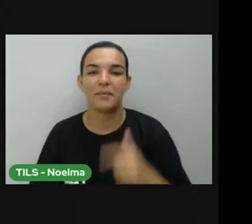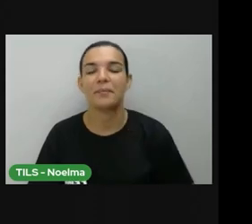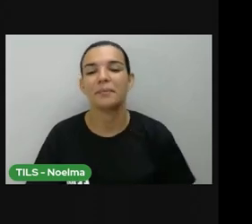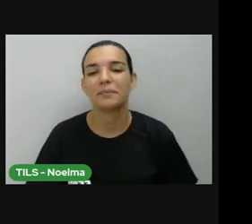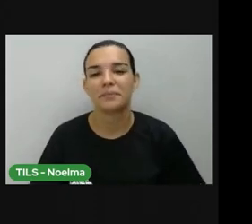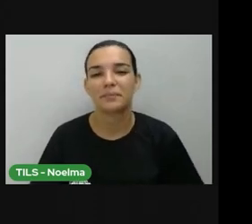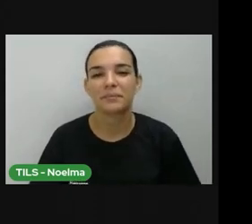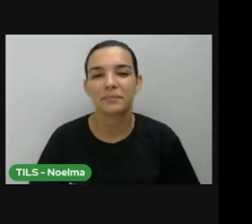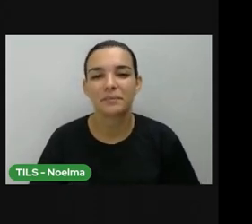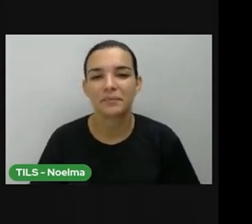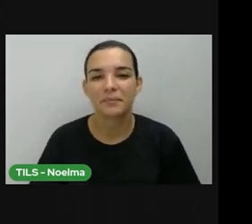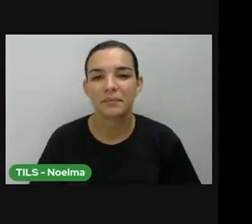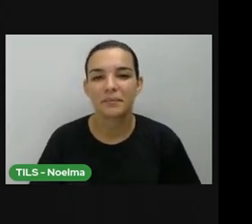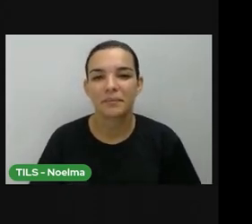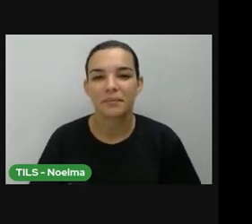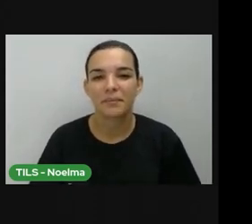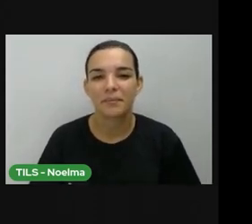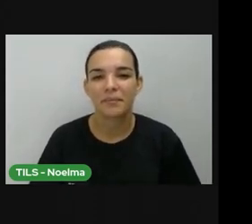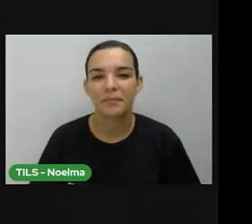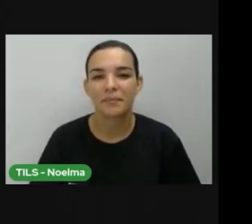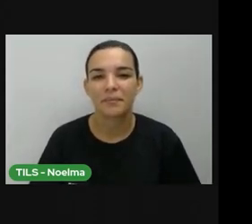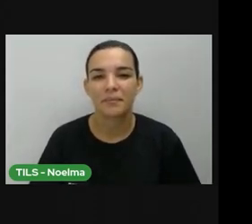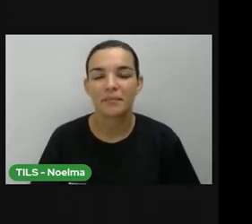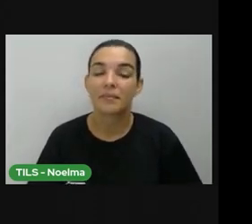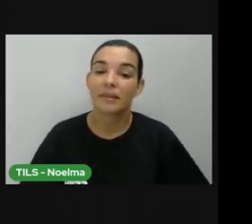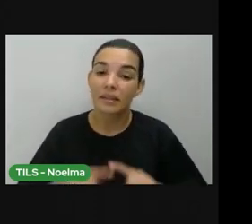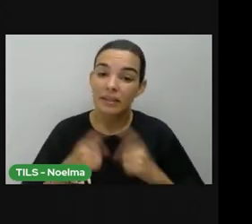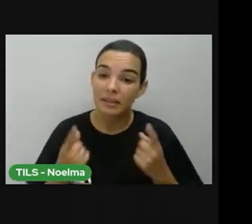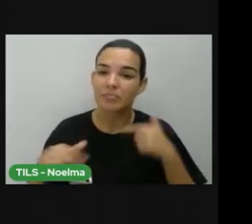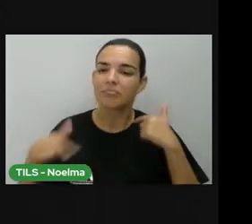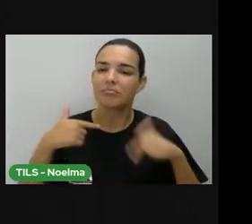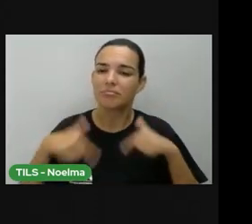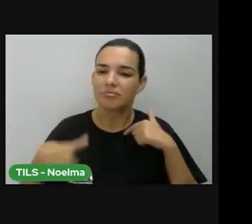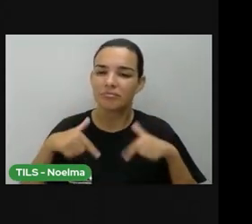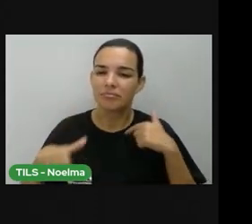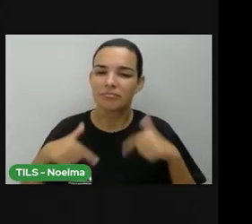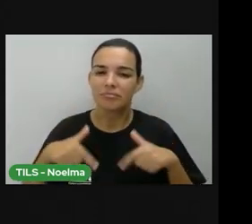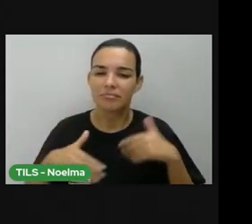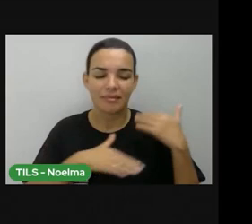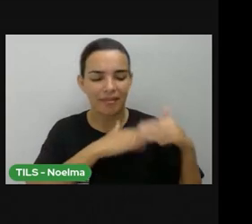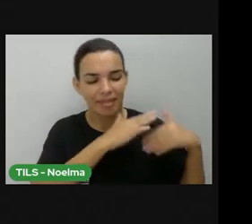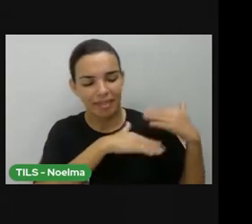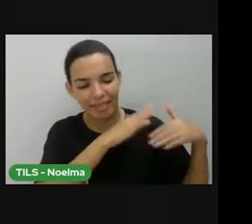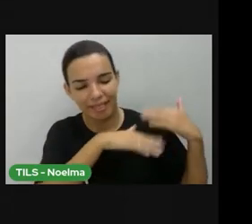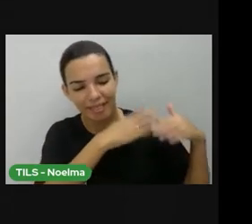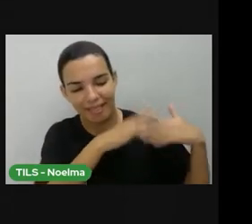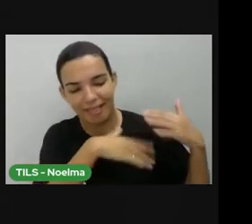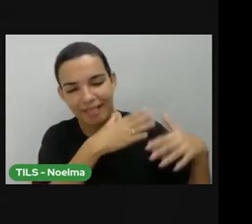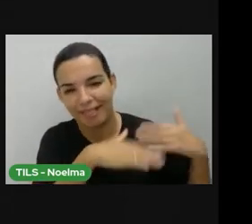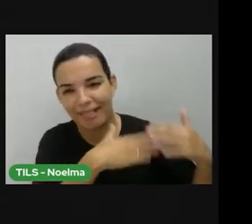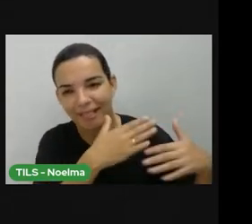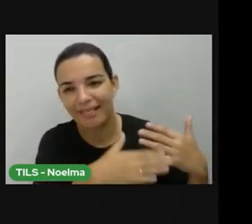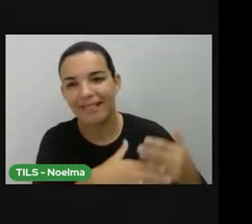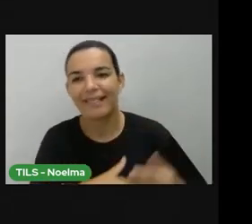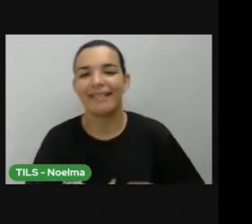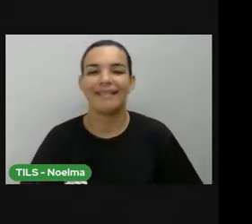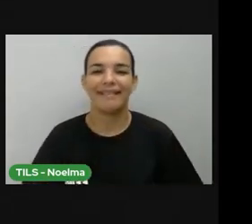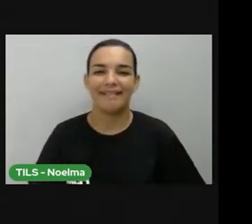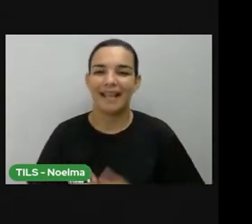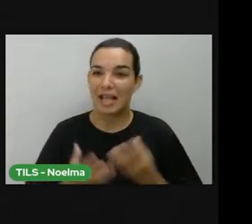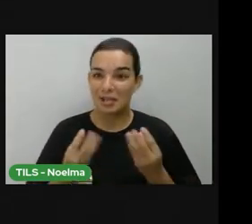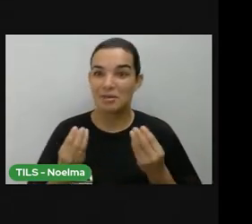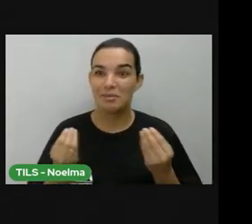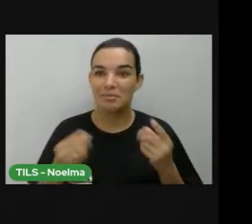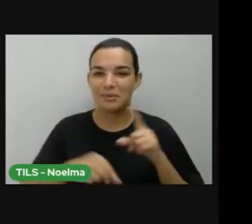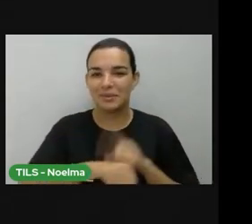contribuição, não é? Ela viveu aí até, eu não estou nem lembrada, a data mais que ela ficou, muito tempo,